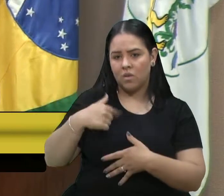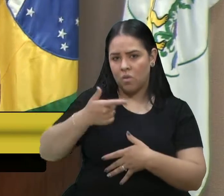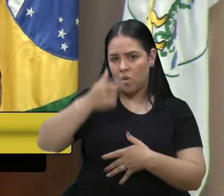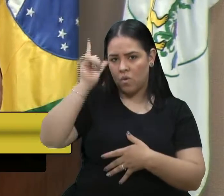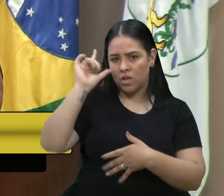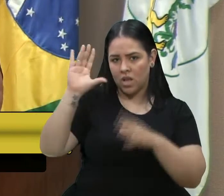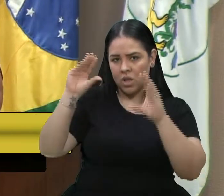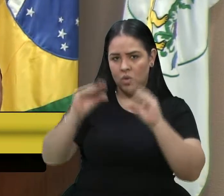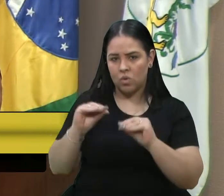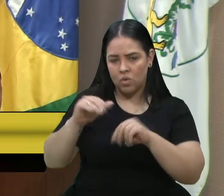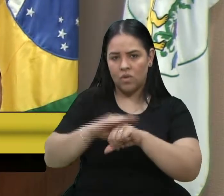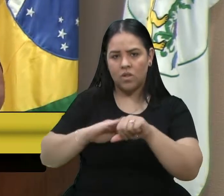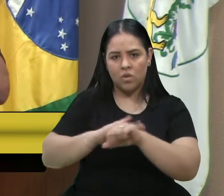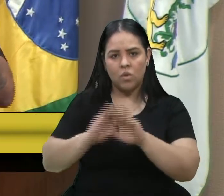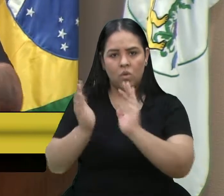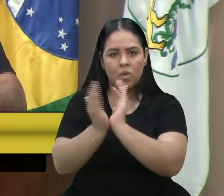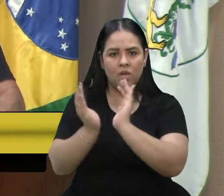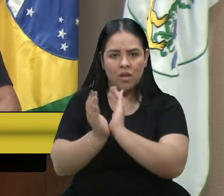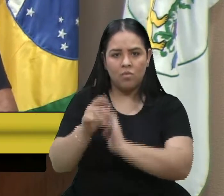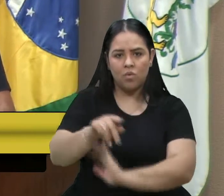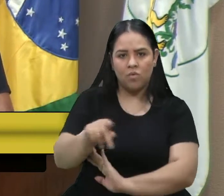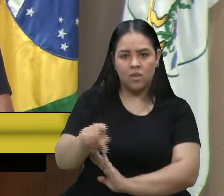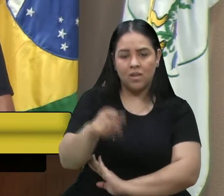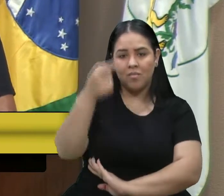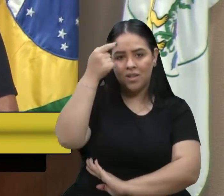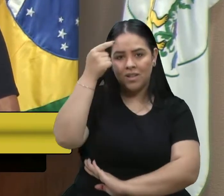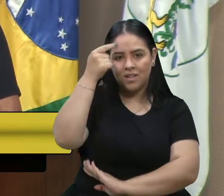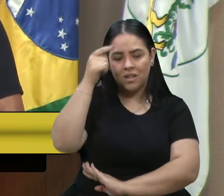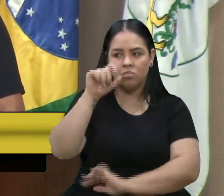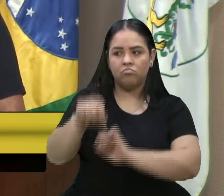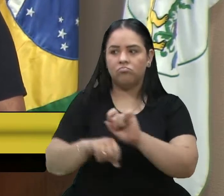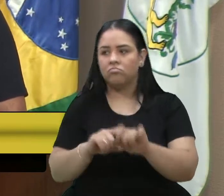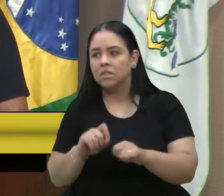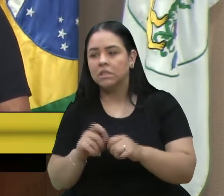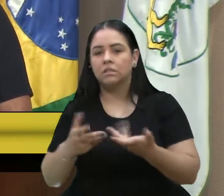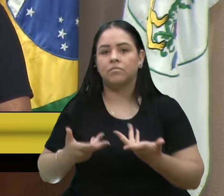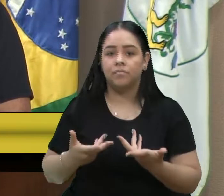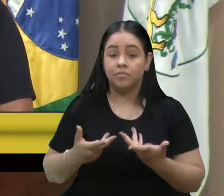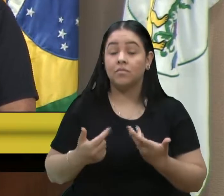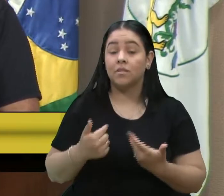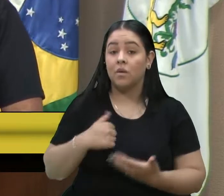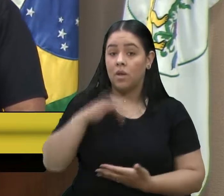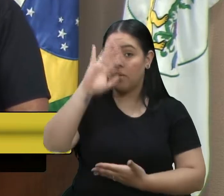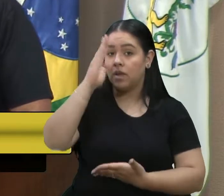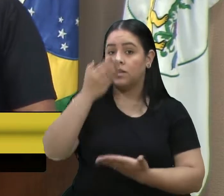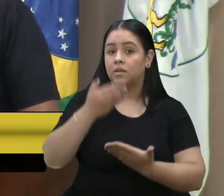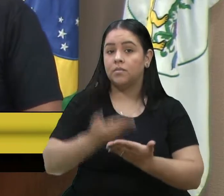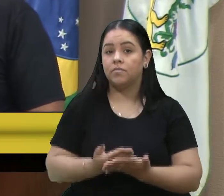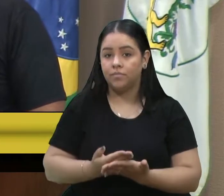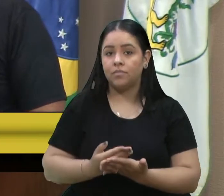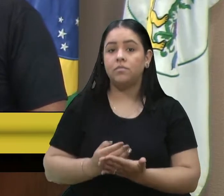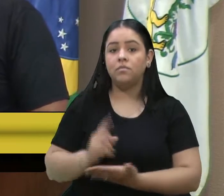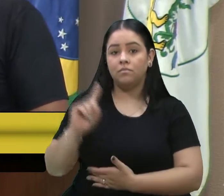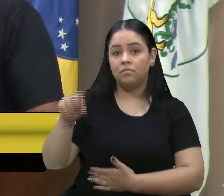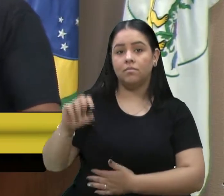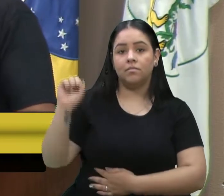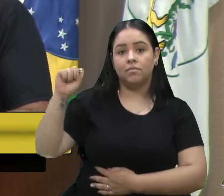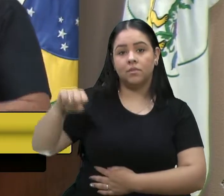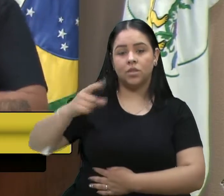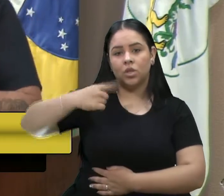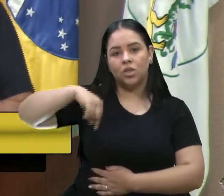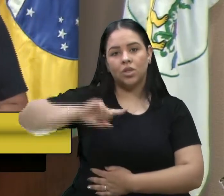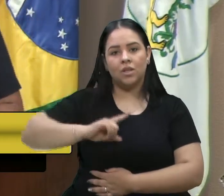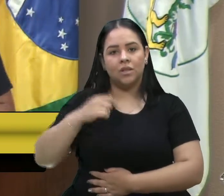conversando com os colegas professores, pensando em alternativas. Então, eu acho que é isso, nós